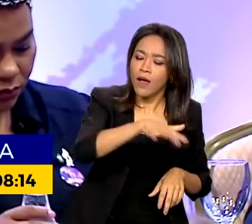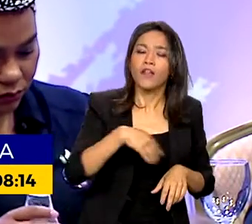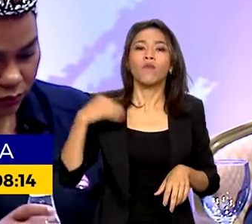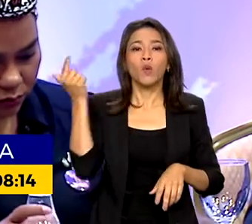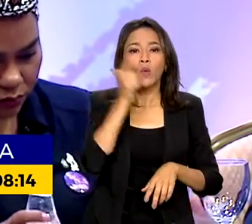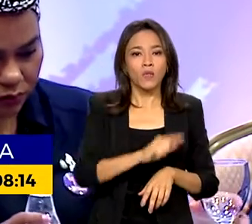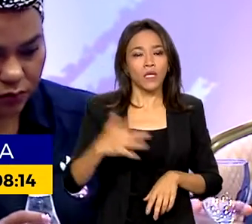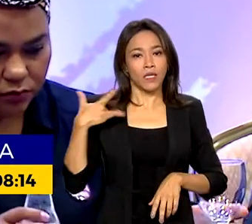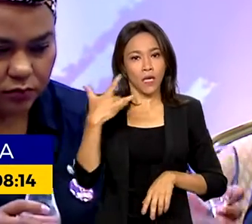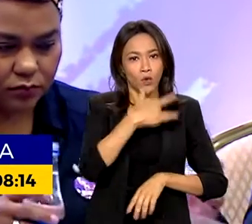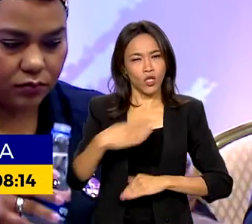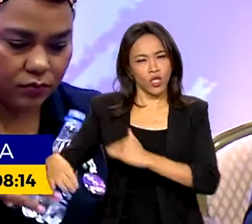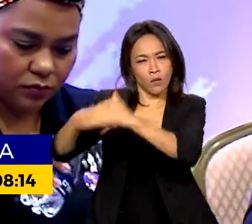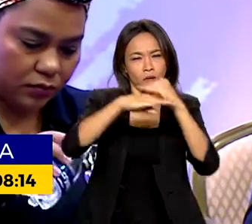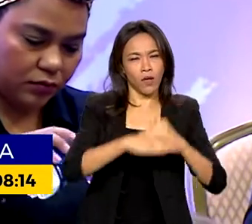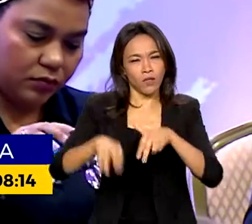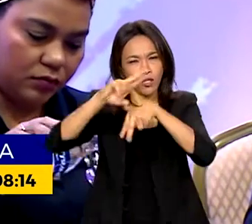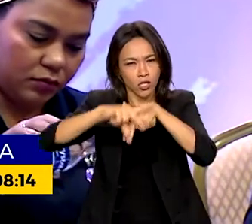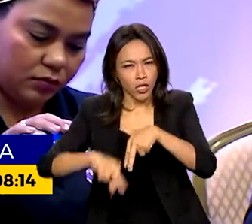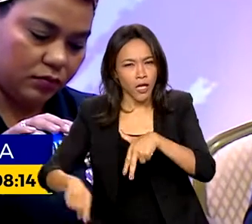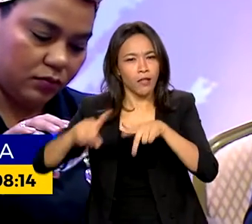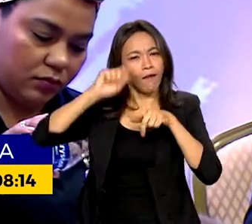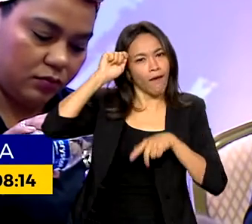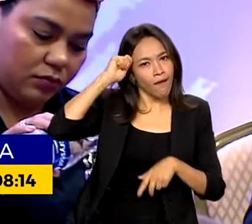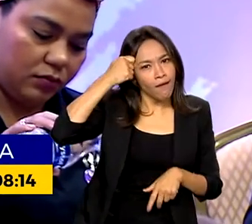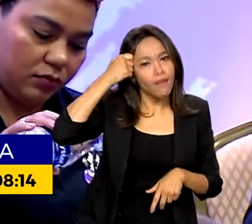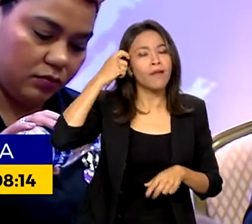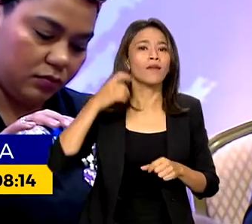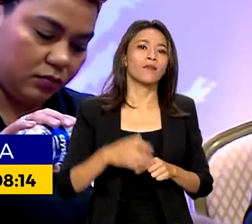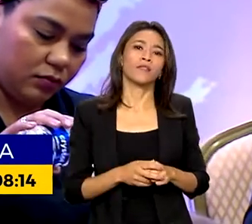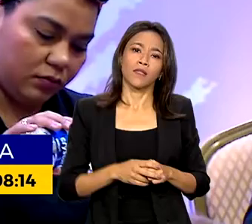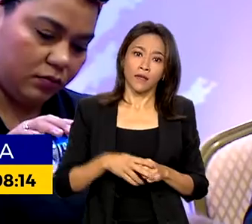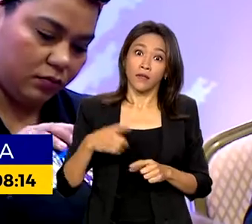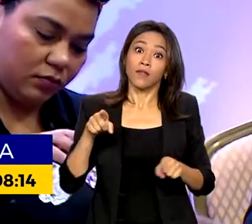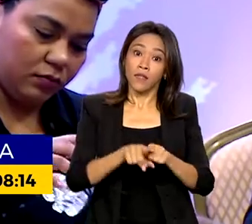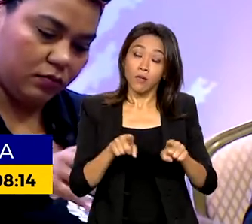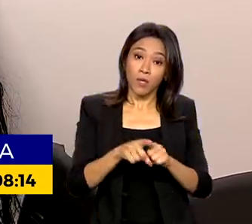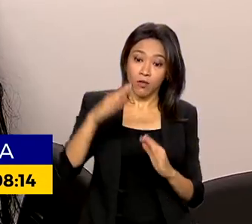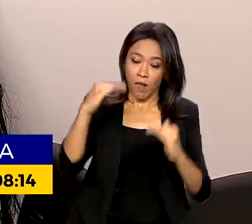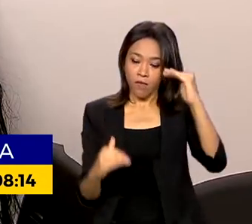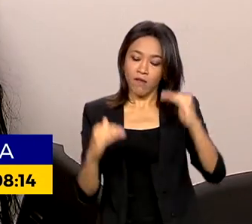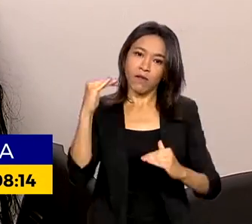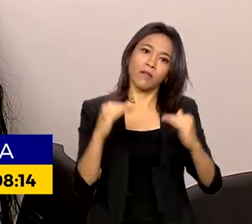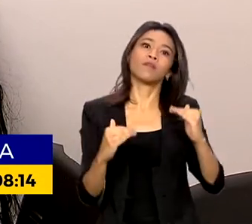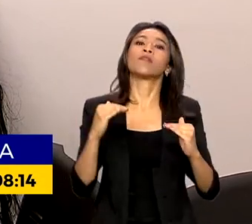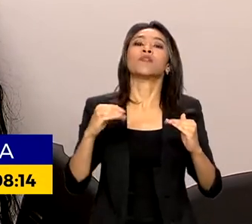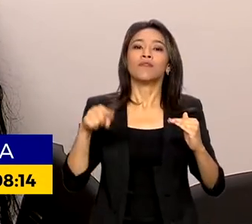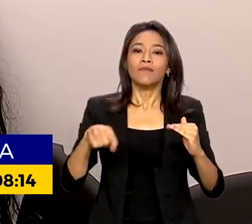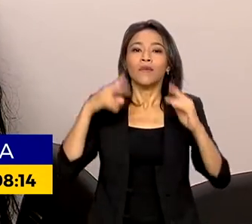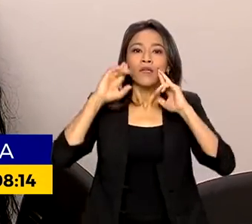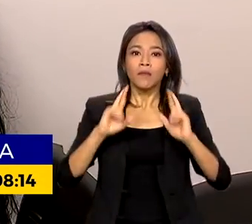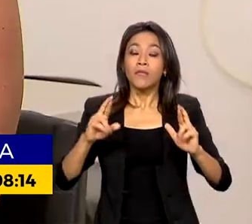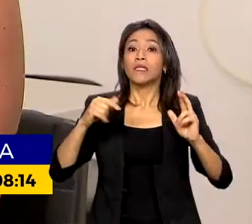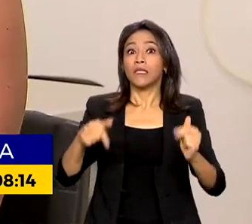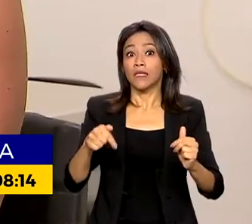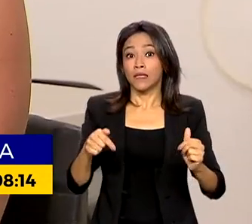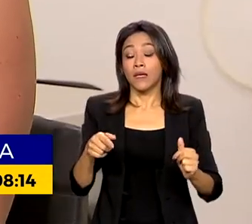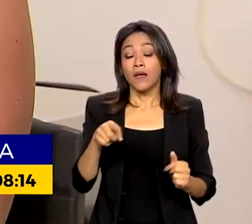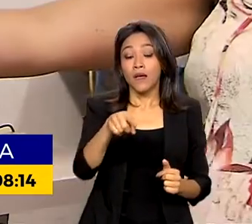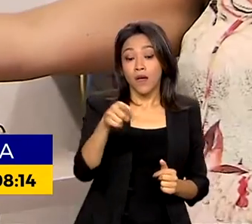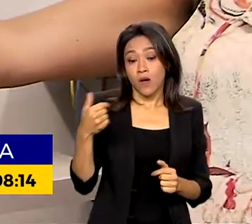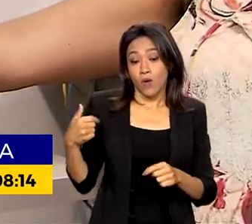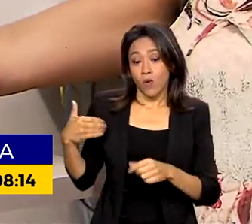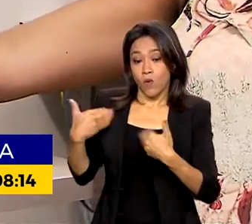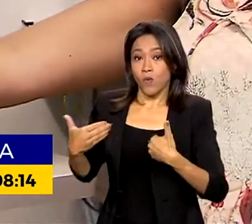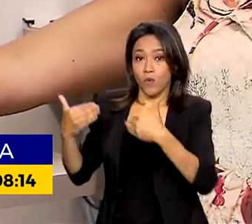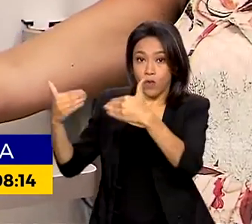equidade de gênero e raça, com a superação das desigualdades de classe. A estimativa do Ministério da Saúde é que